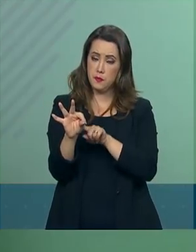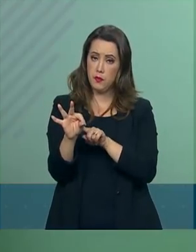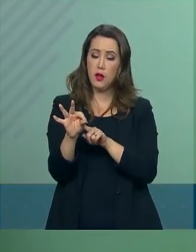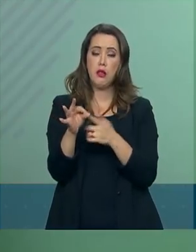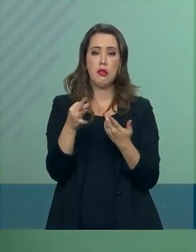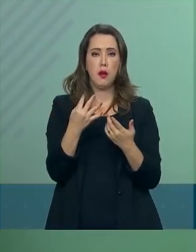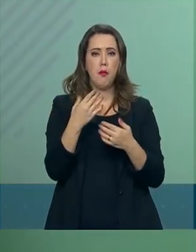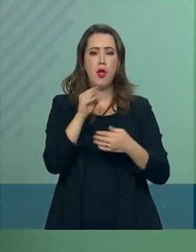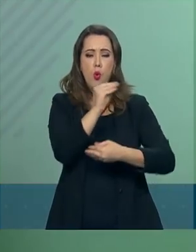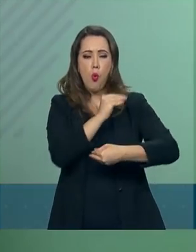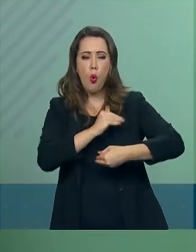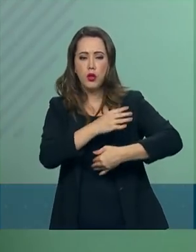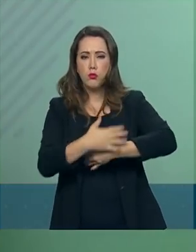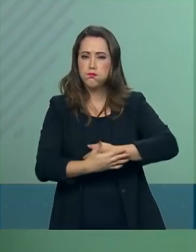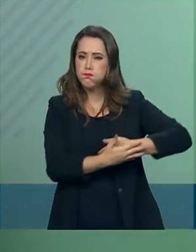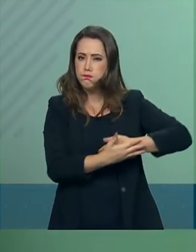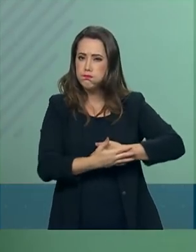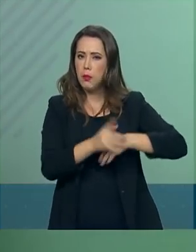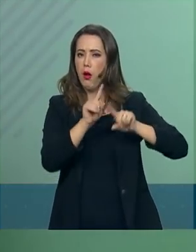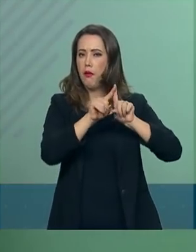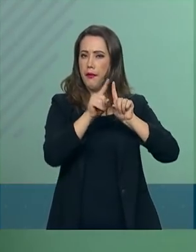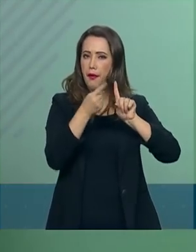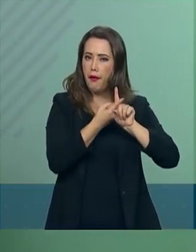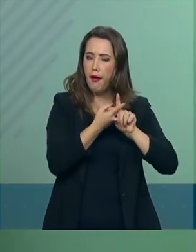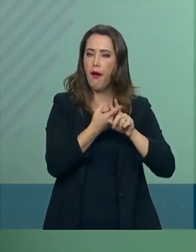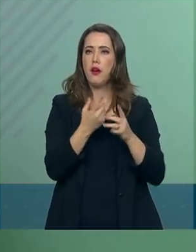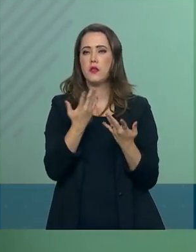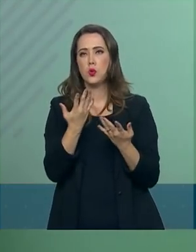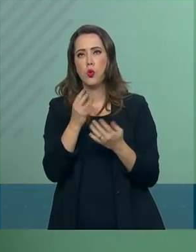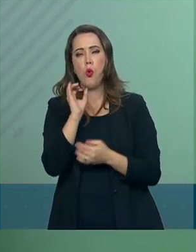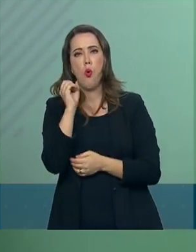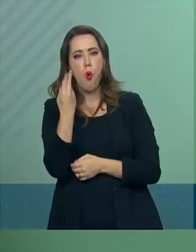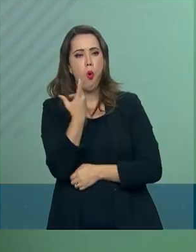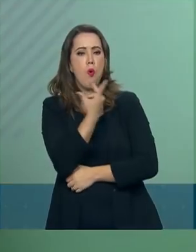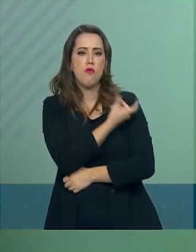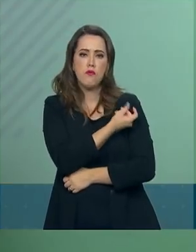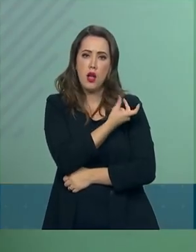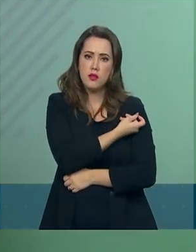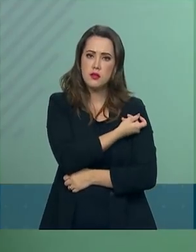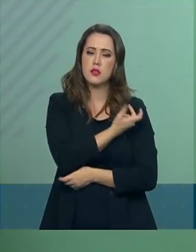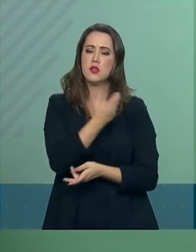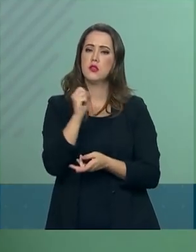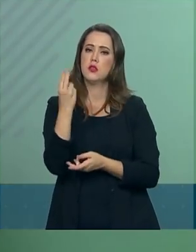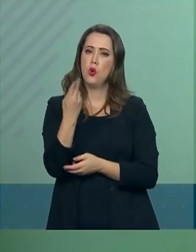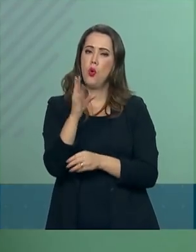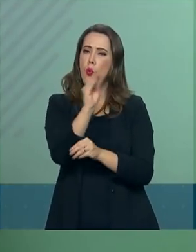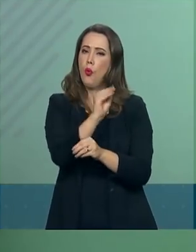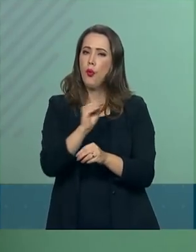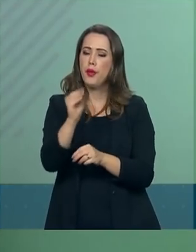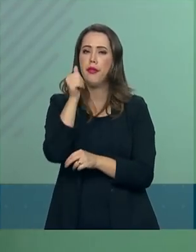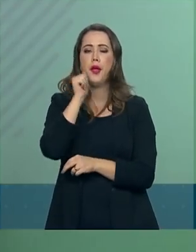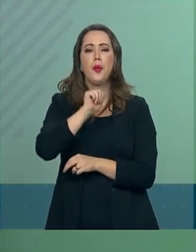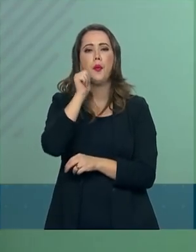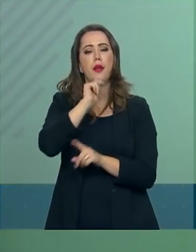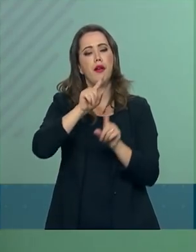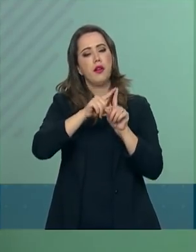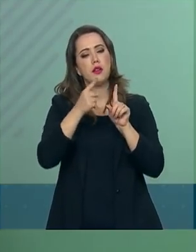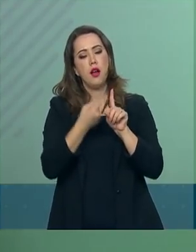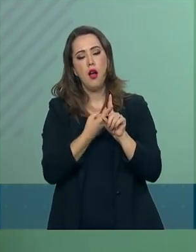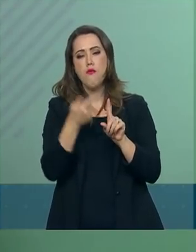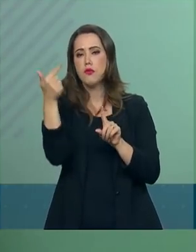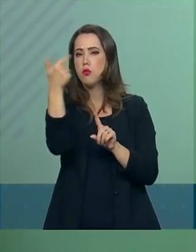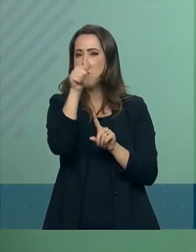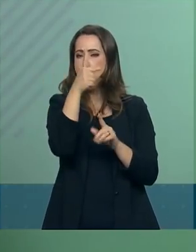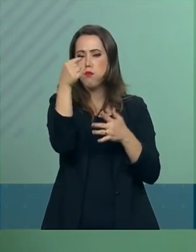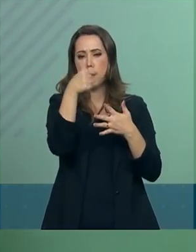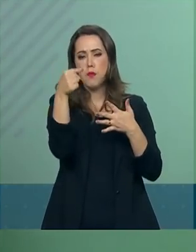neonatal, aplicação de vacinas, acompanhamento pré-natal, entre outros procedimentos.